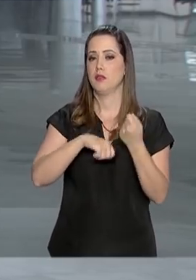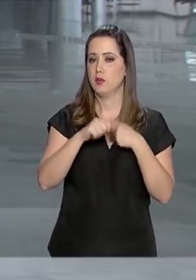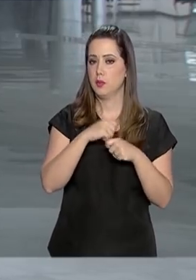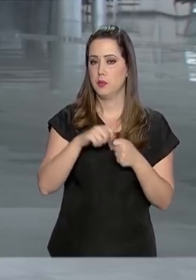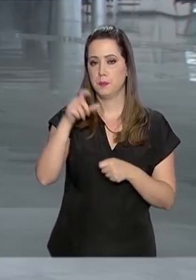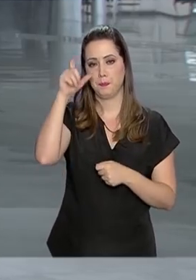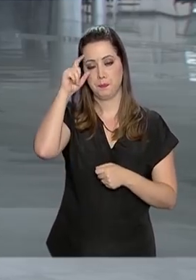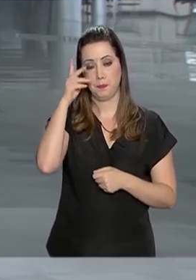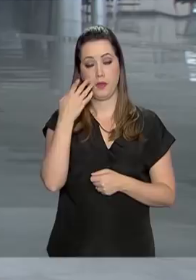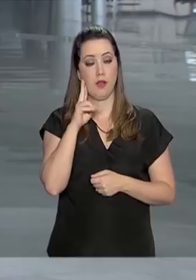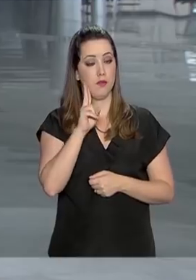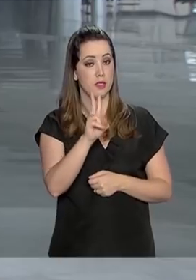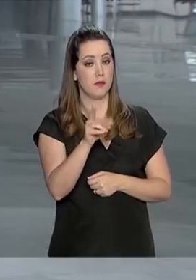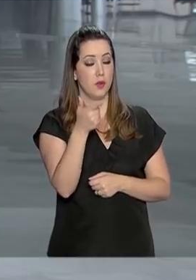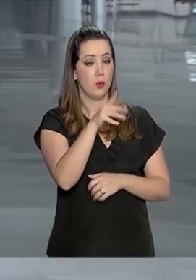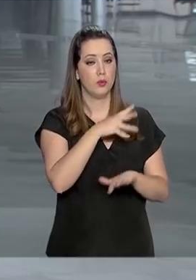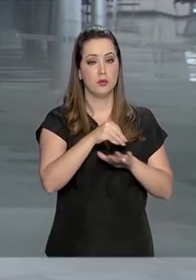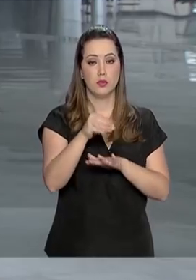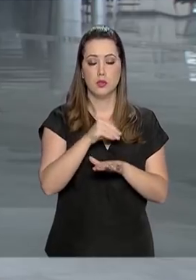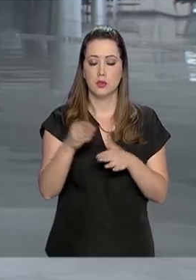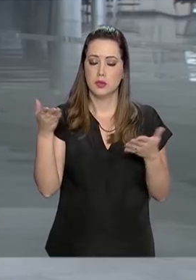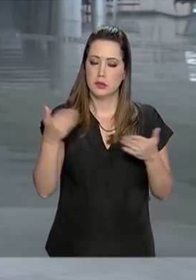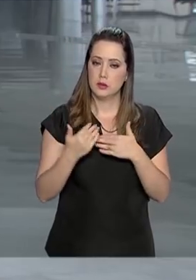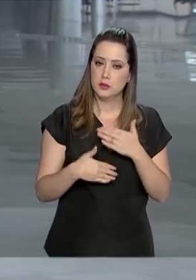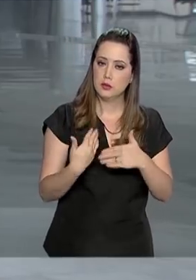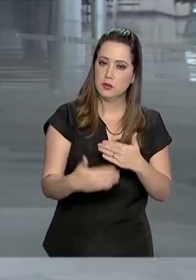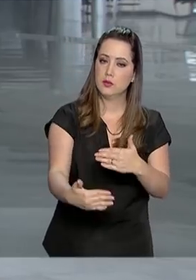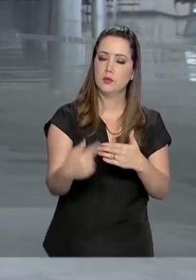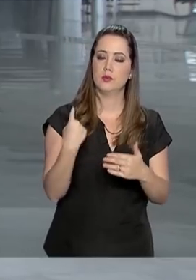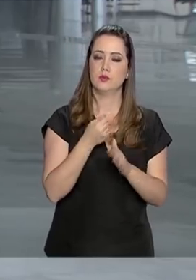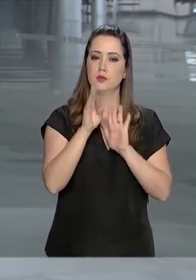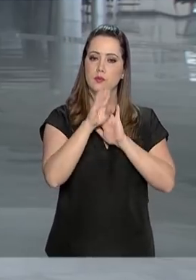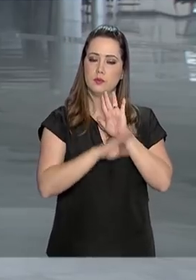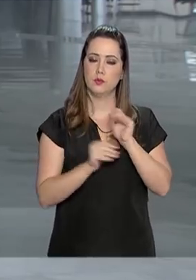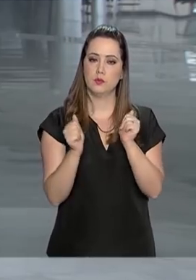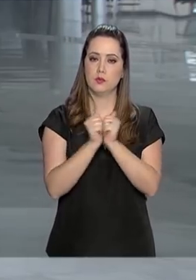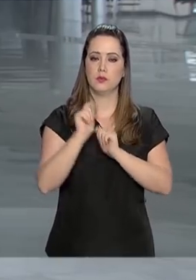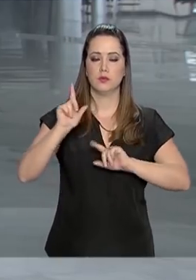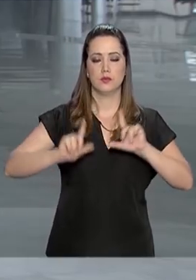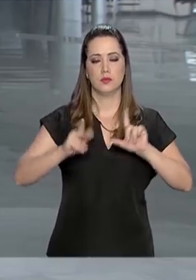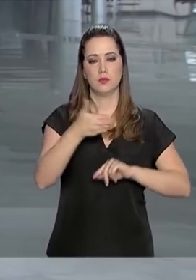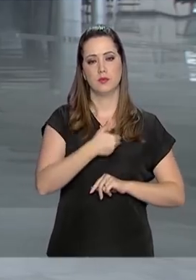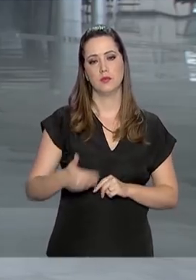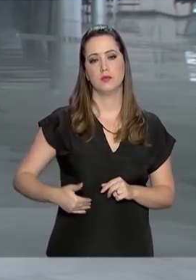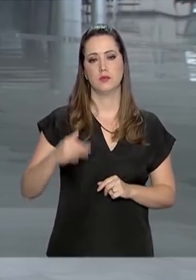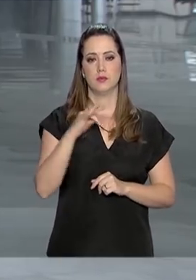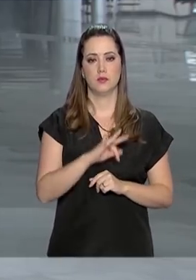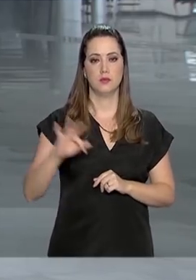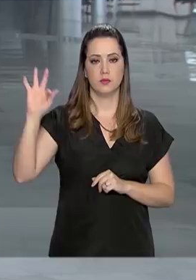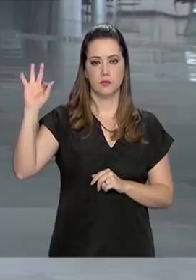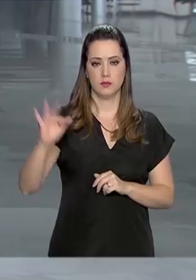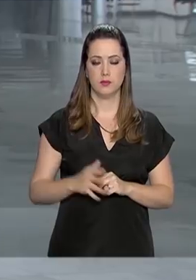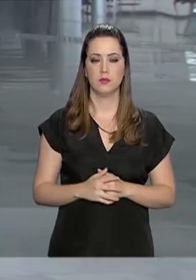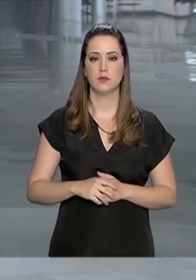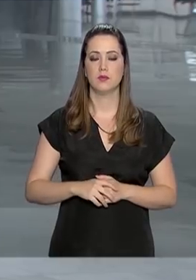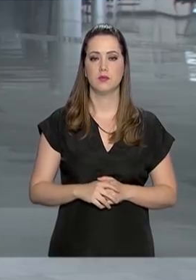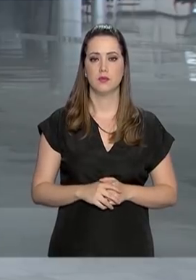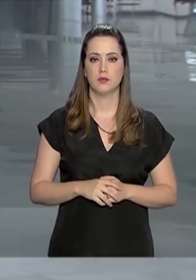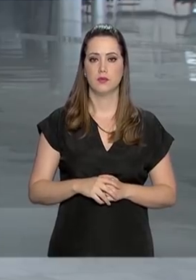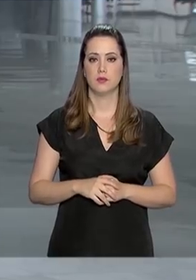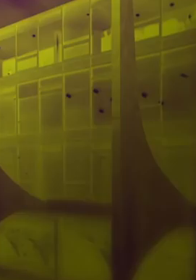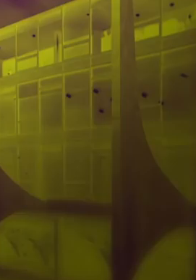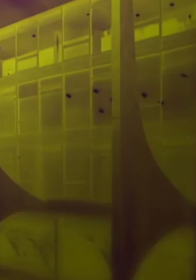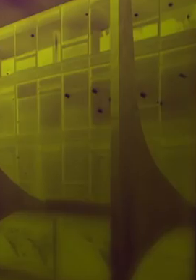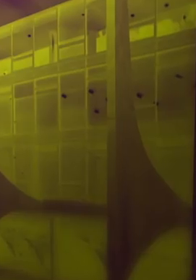Paulo Guedes. E você acompanha outras informações aqui ao longo da nossa programação. Continue com a gente na NBR e a TV do Governo Federal.